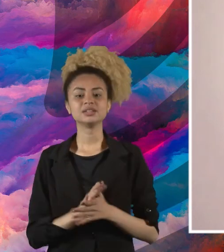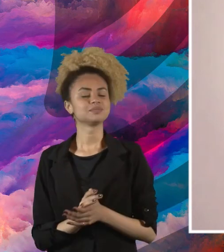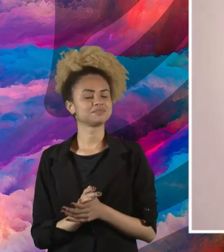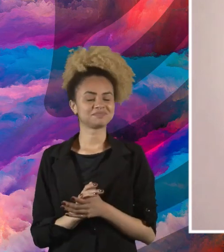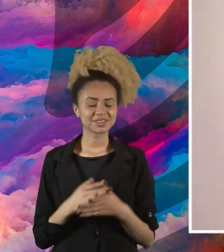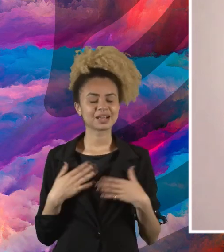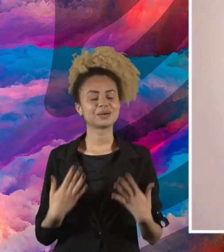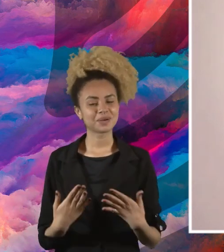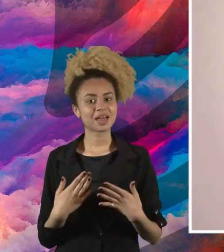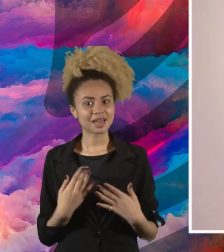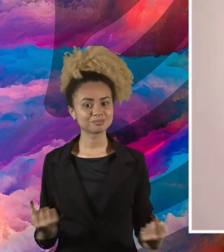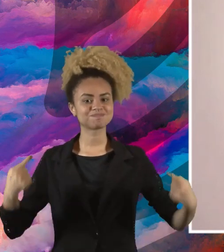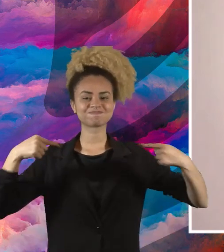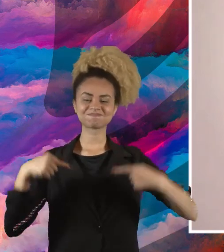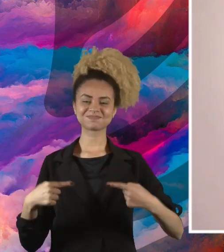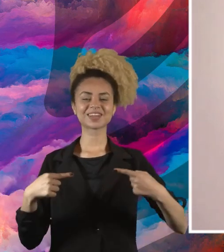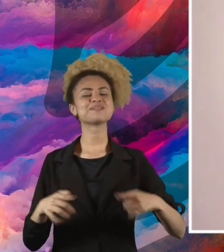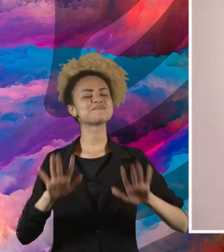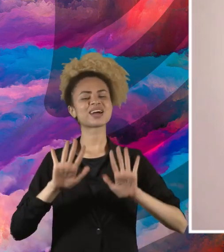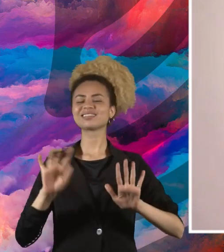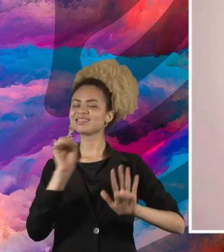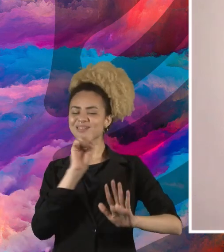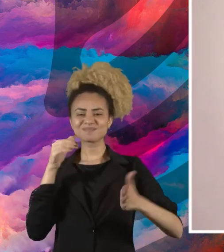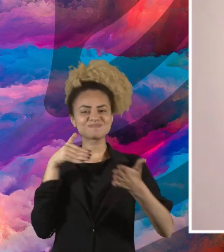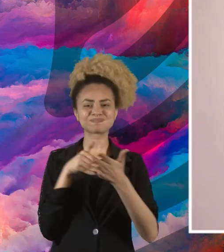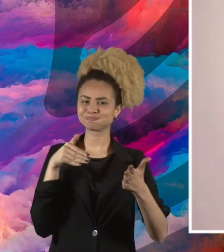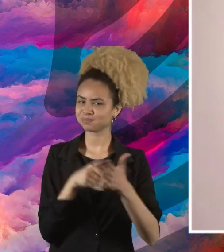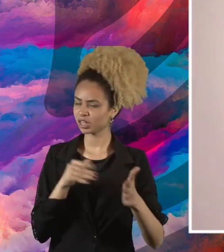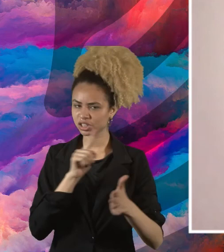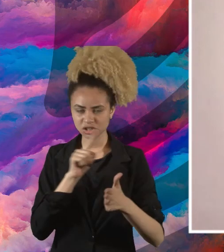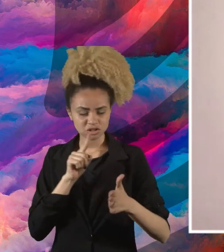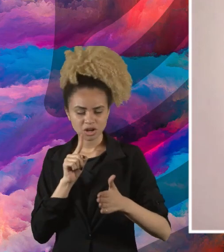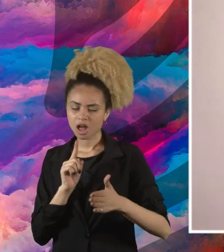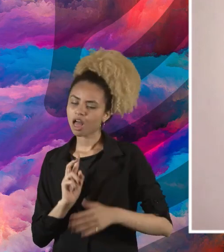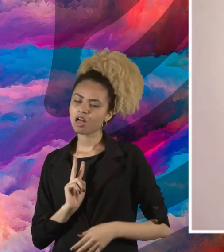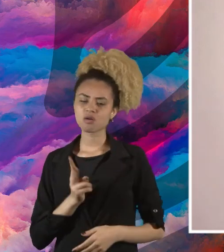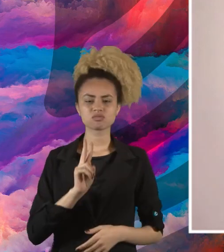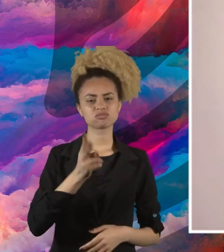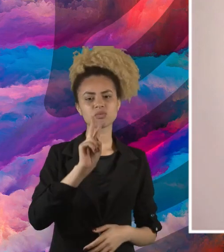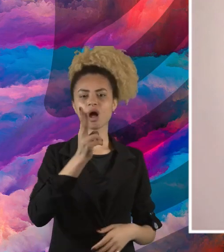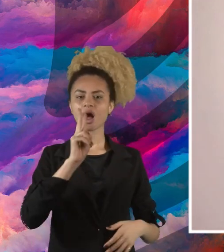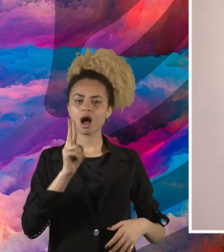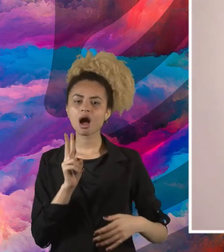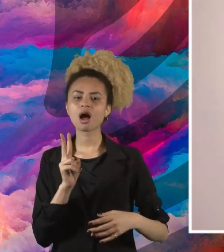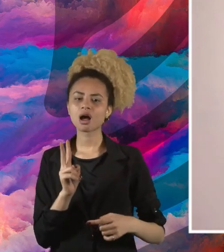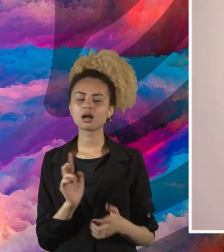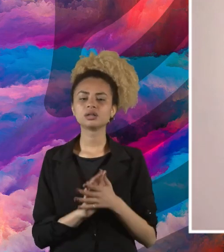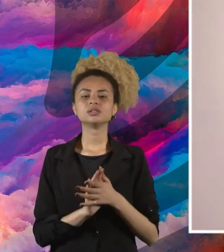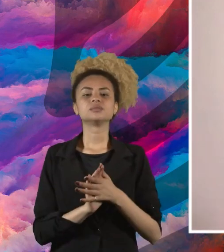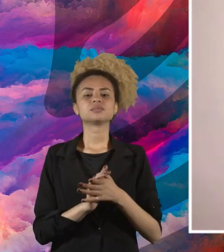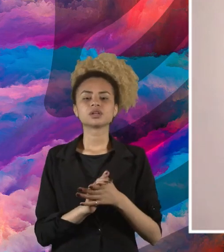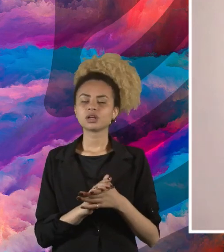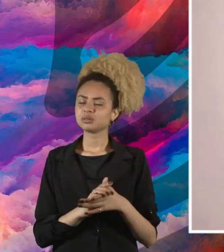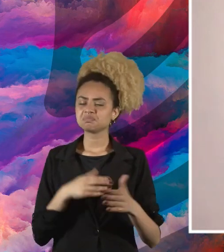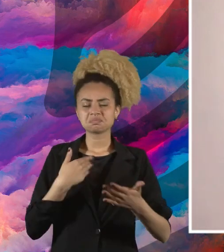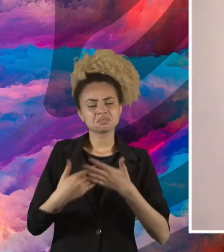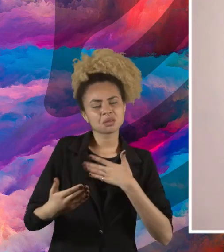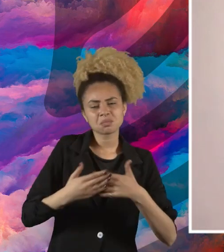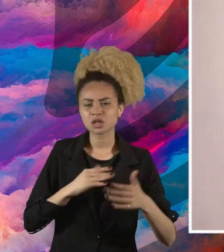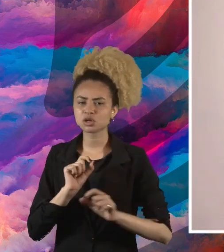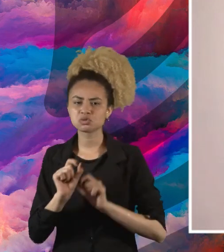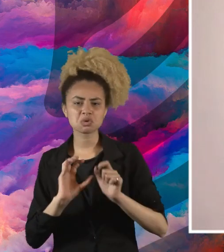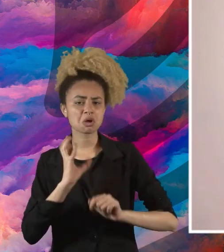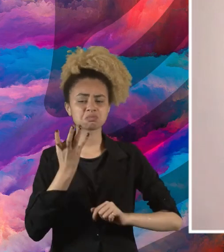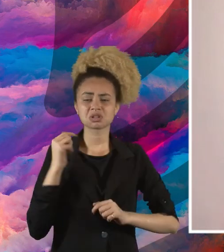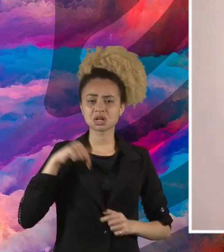é sim desafiador, mas isso não me impediu de seguir e continuar com a Maqueda independente de tudo que acontece